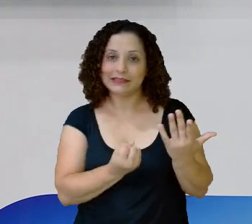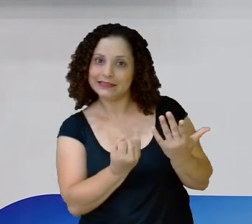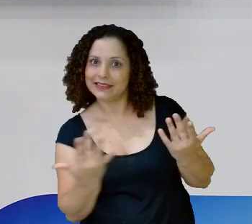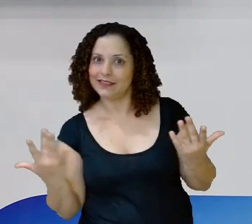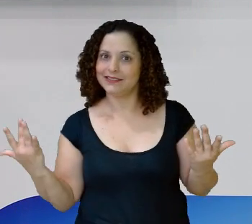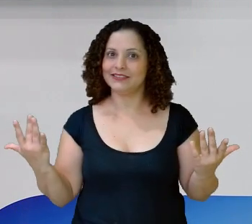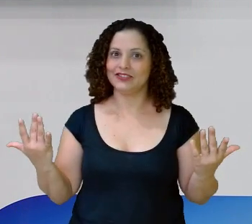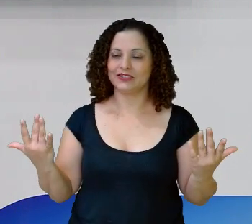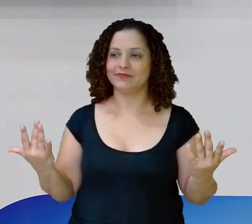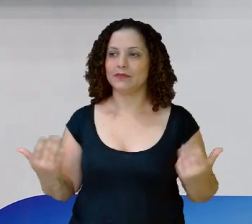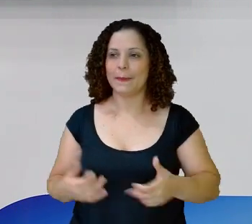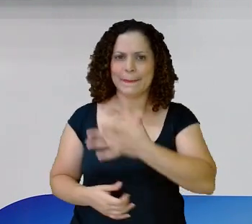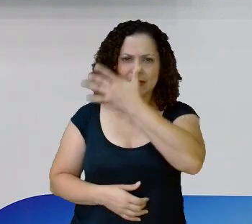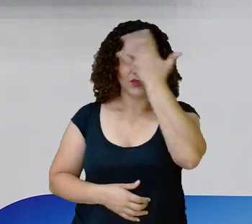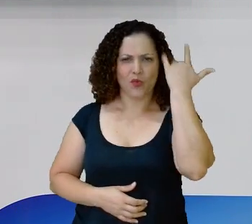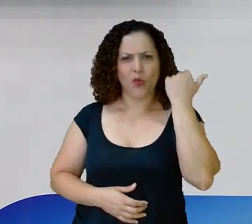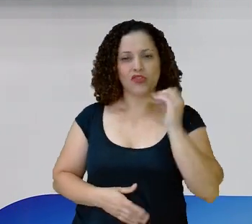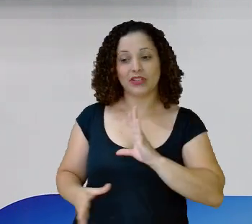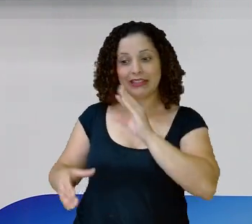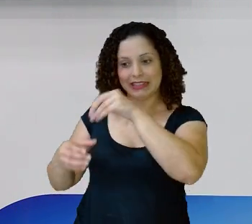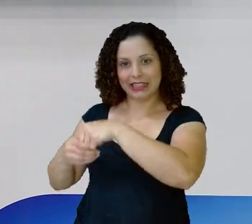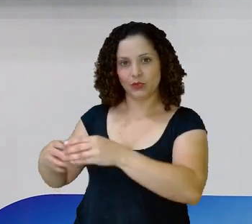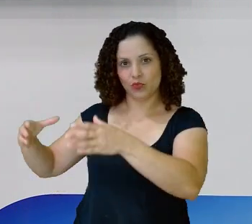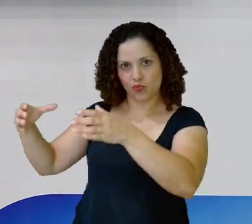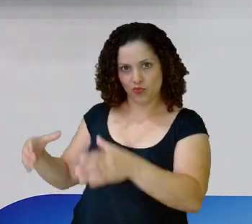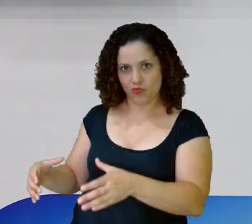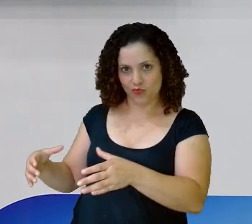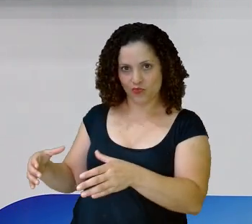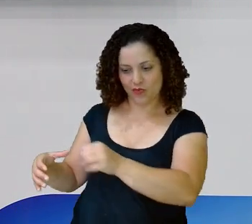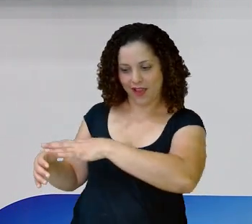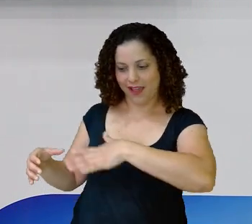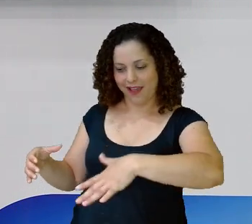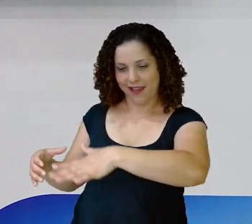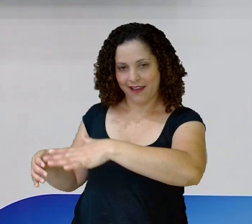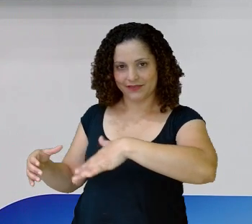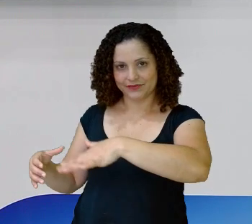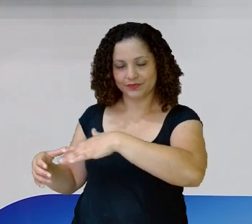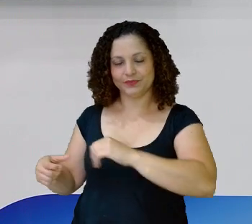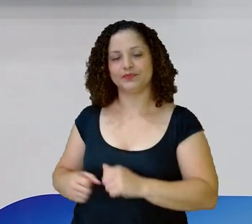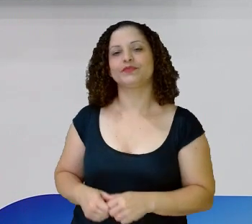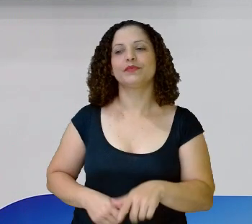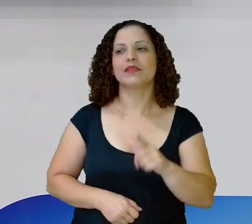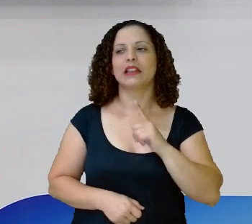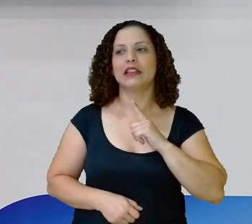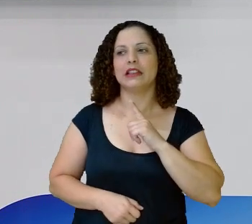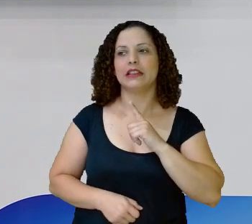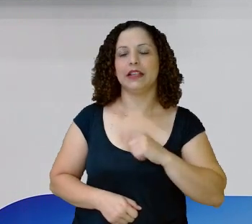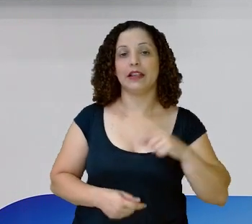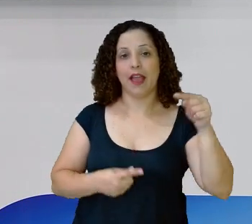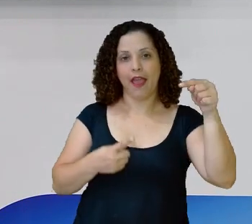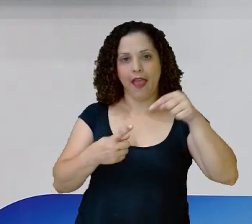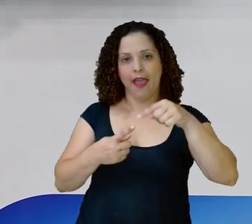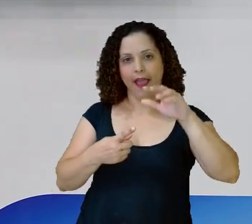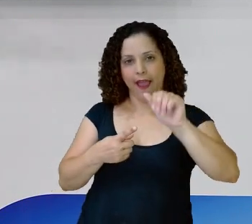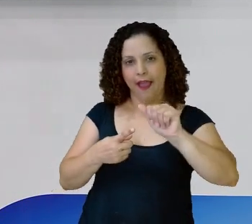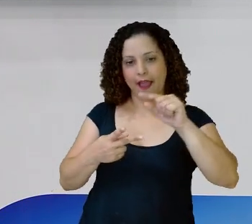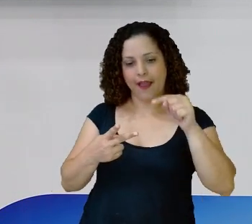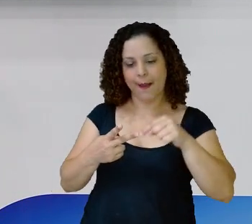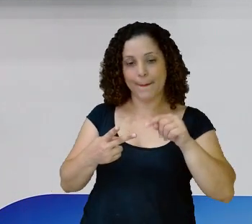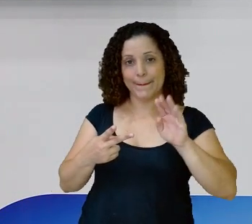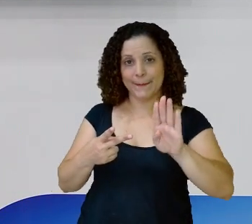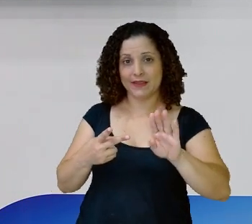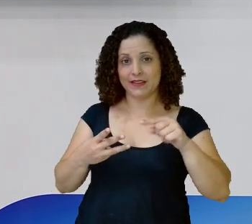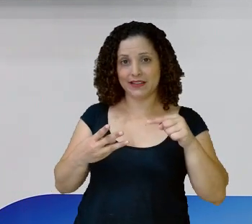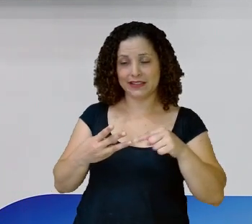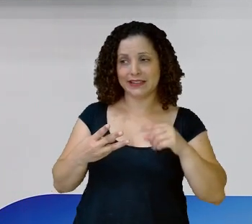Os foliões Que estão ali naquele camarote E a gente vê o seguinte Eu tenho aqui Letra A Letra B E letra